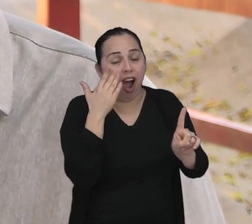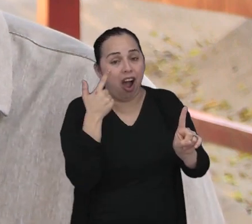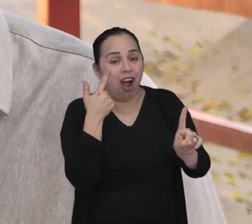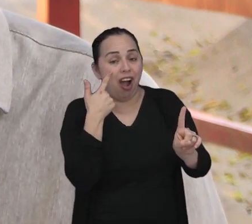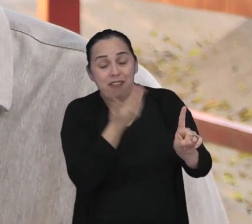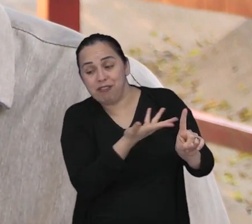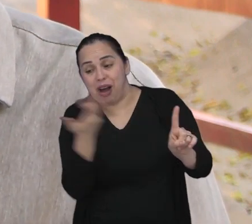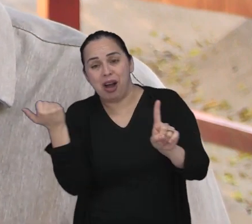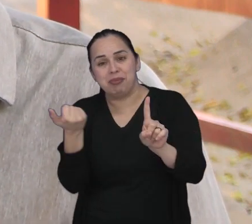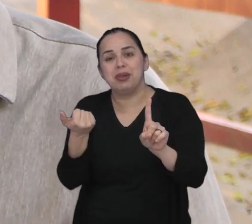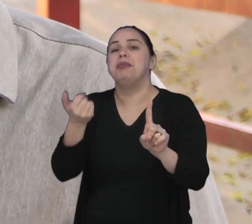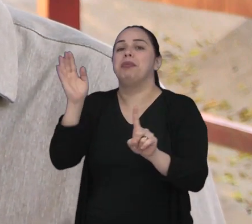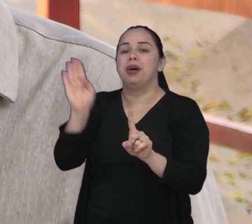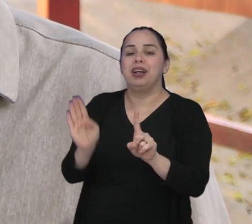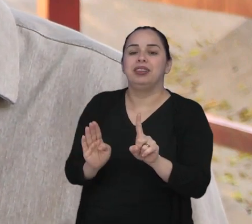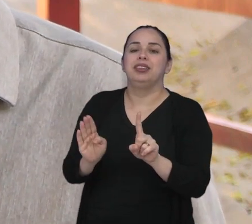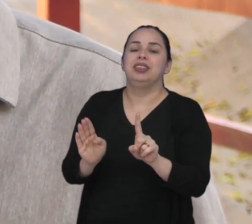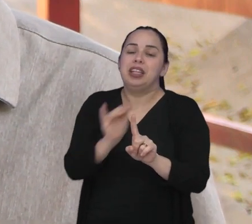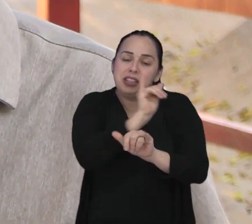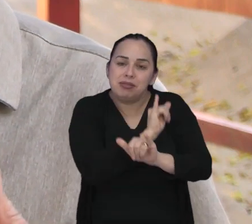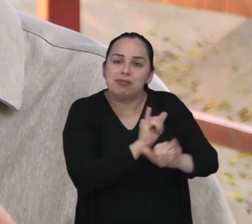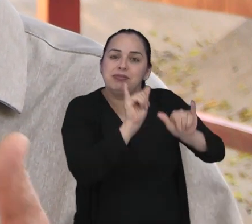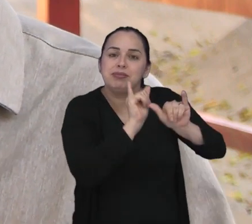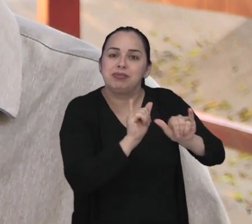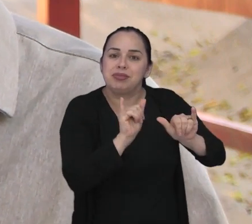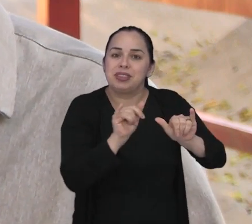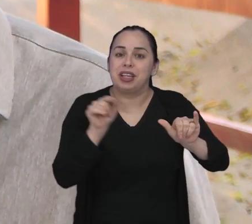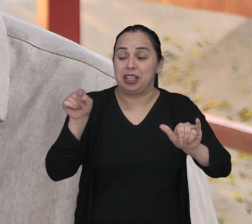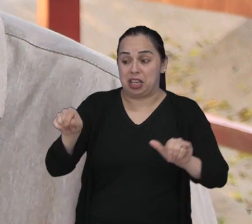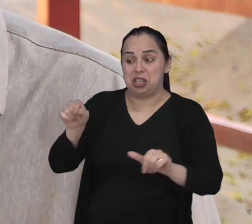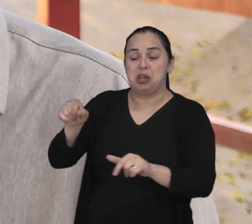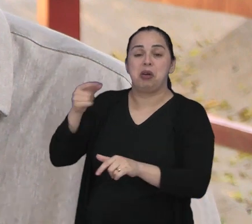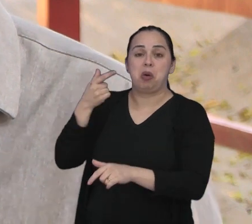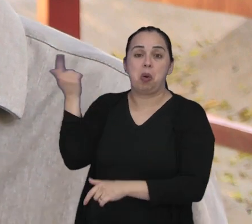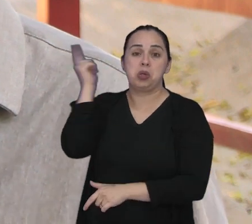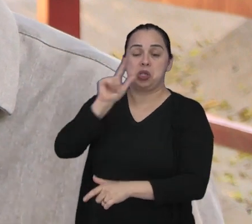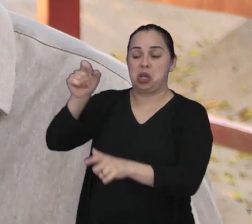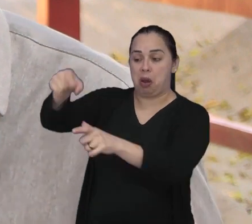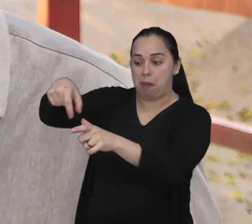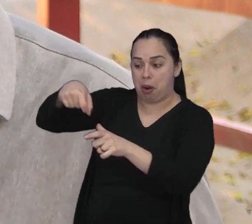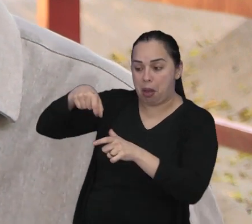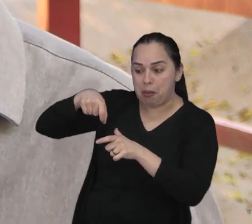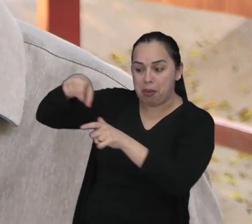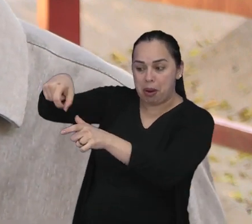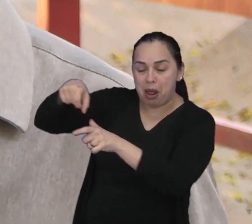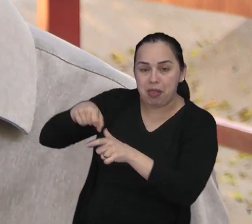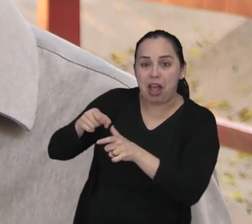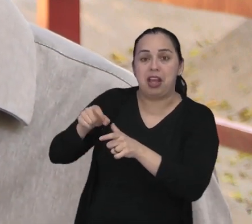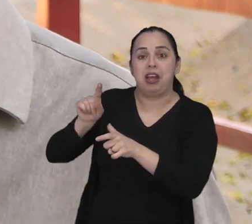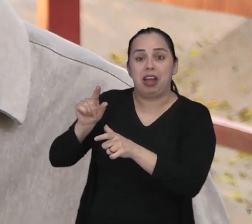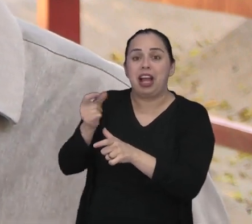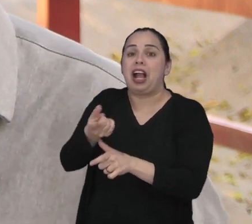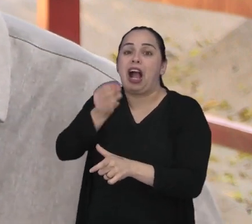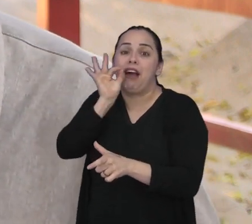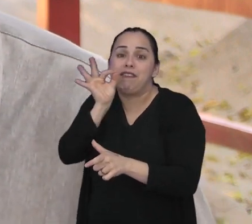era o café, que você colhia o dinheiro